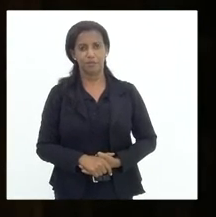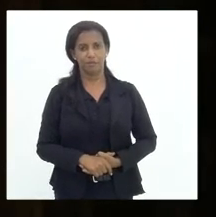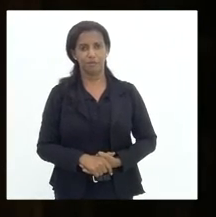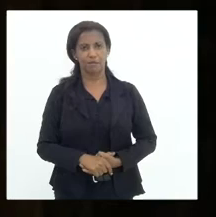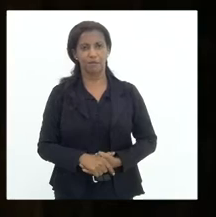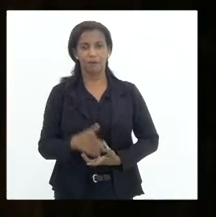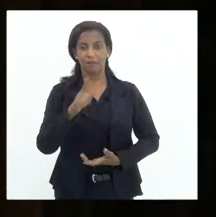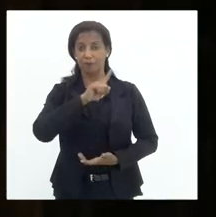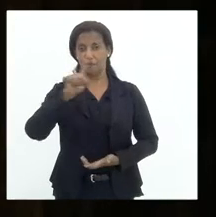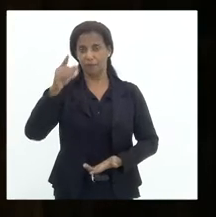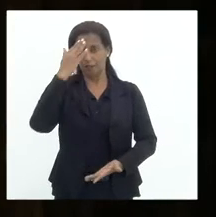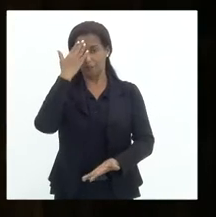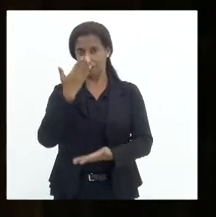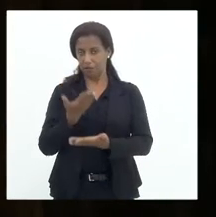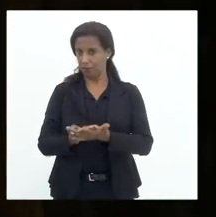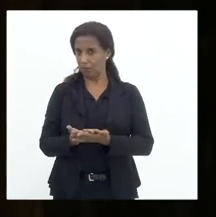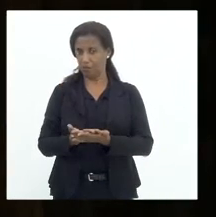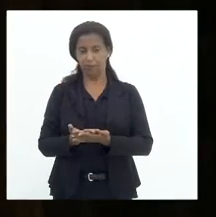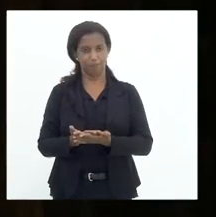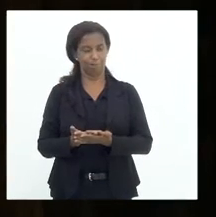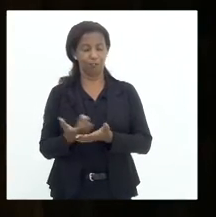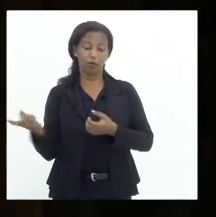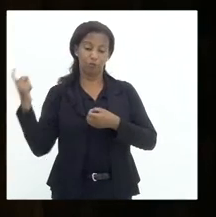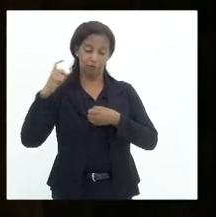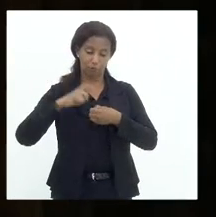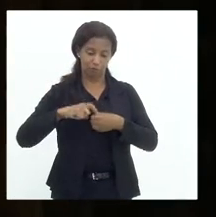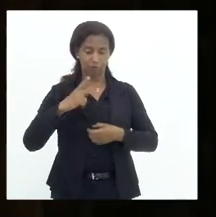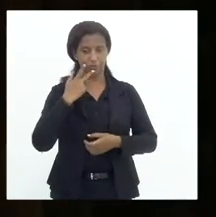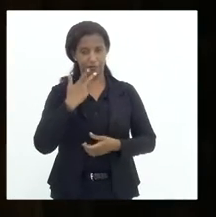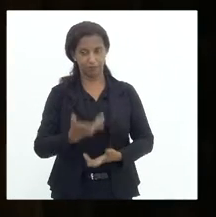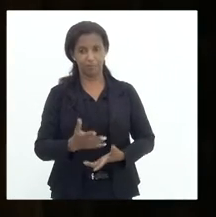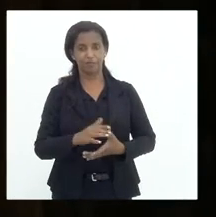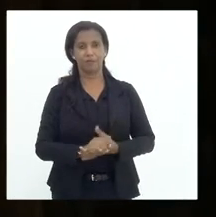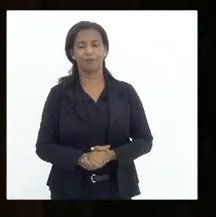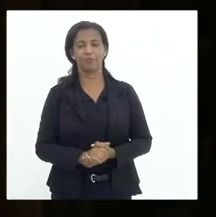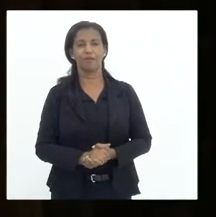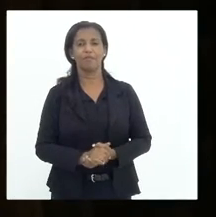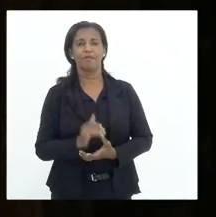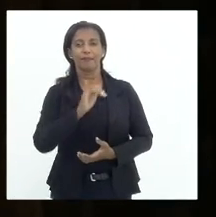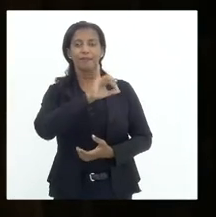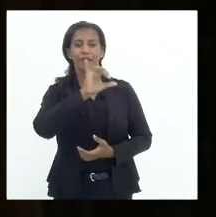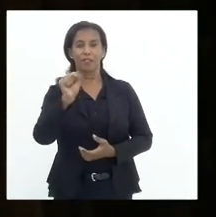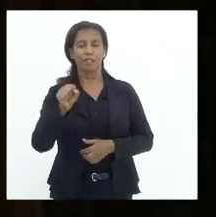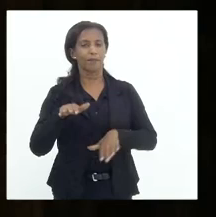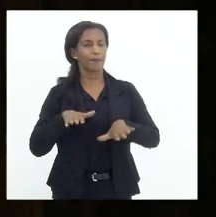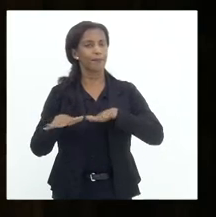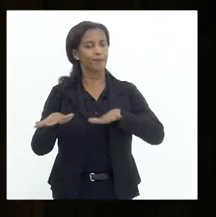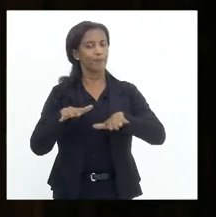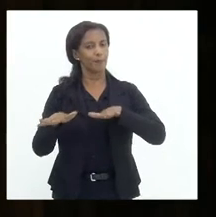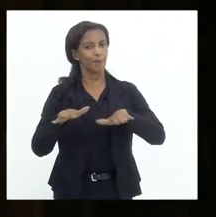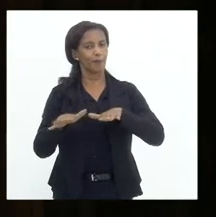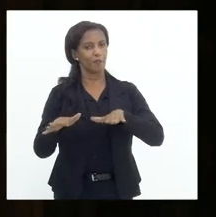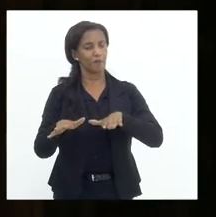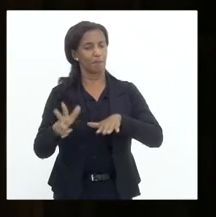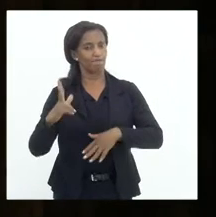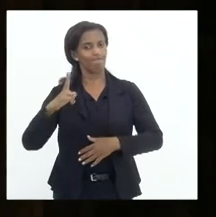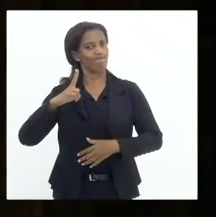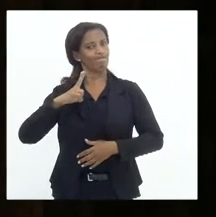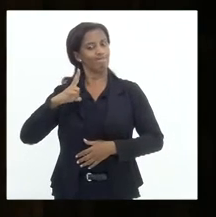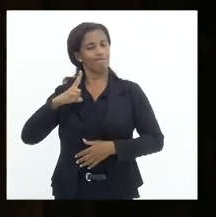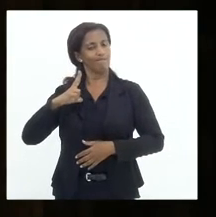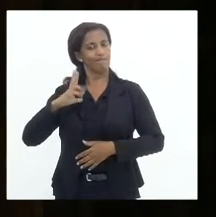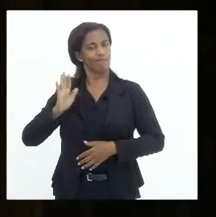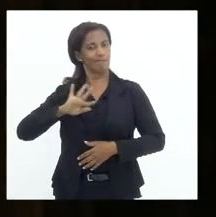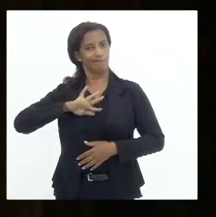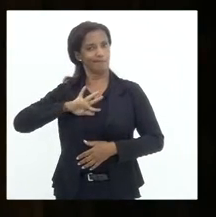Não acredito, não acredito, volto a dizer, que isso seja movimento voluntário. Isto, para